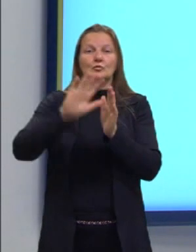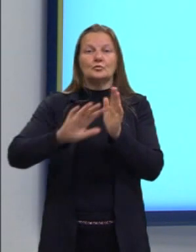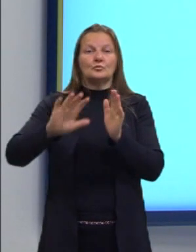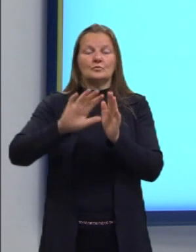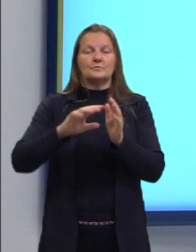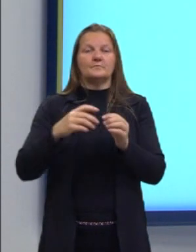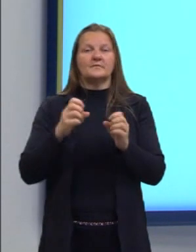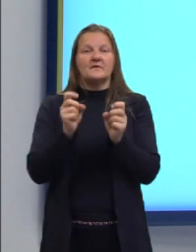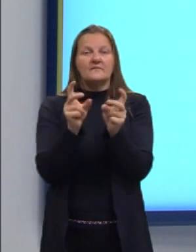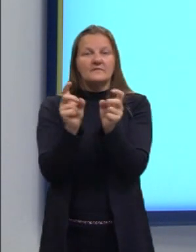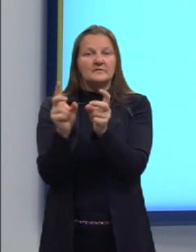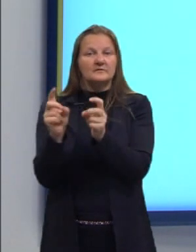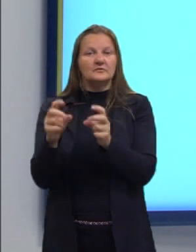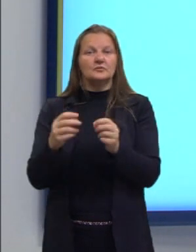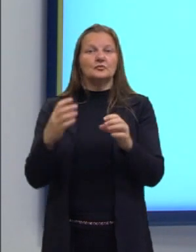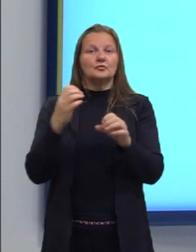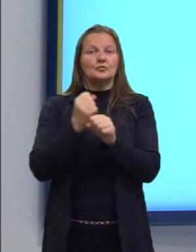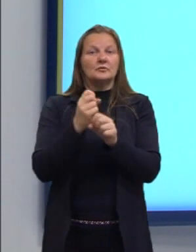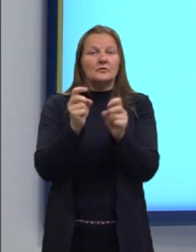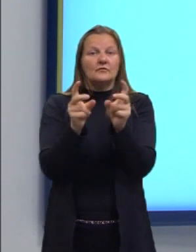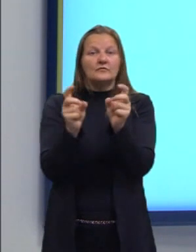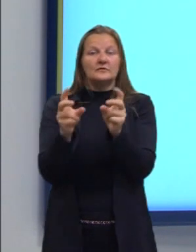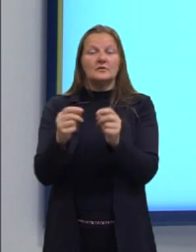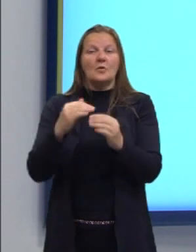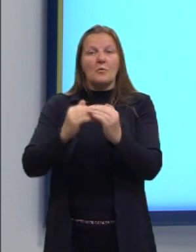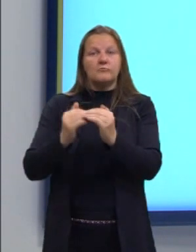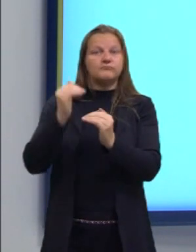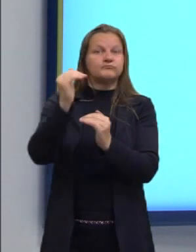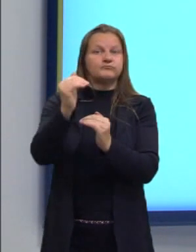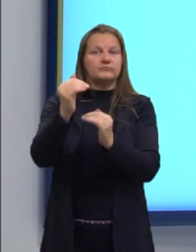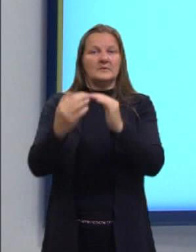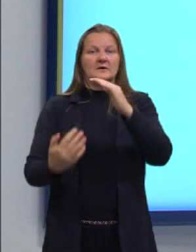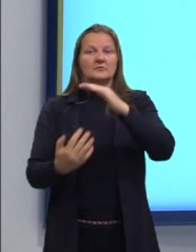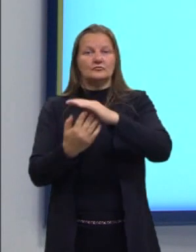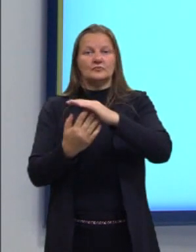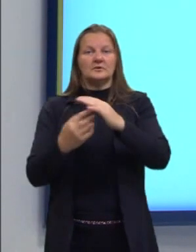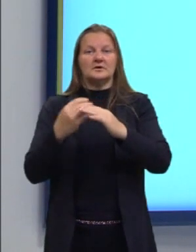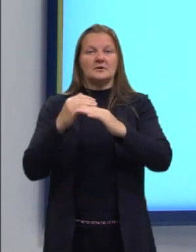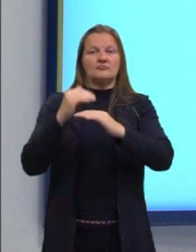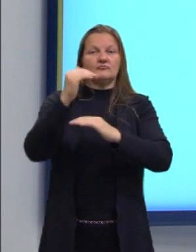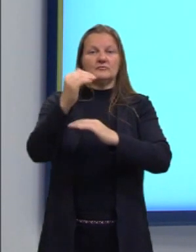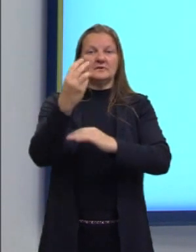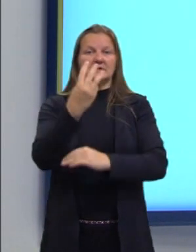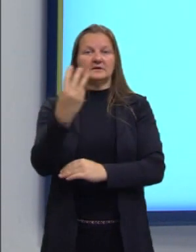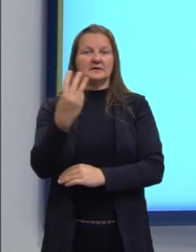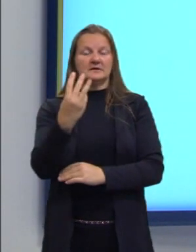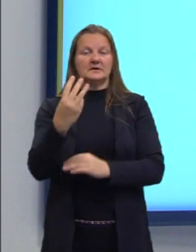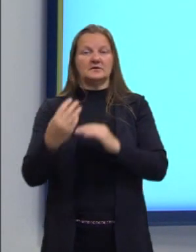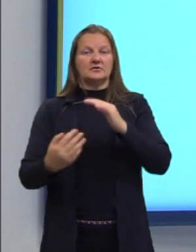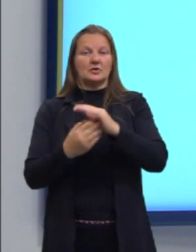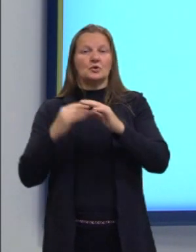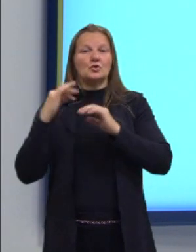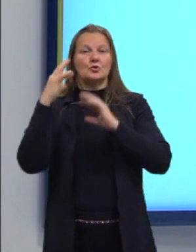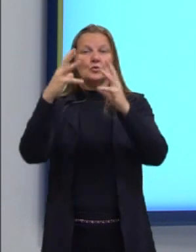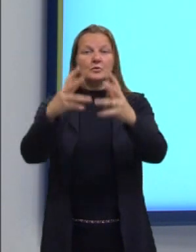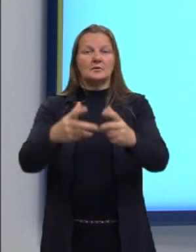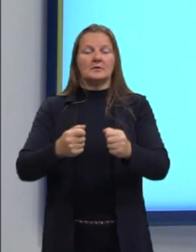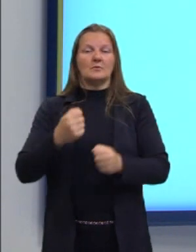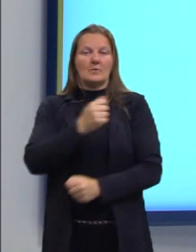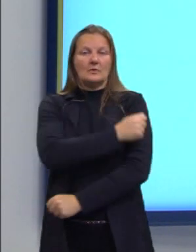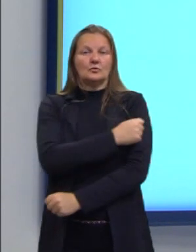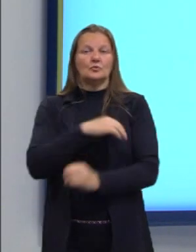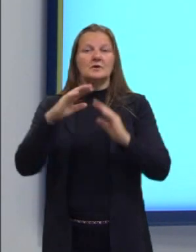e o total de bilhetes vendidos excedeu em 33 o número total de alunos do colégio.